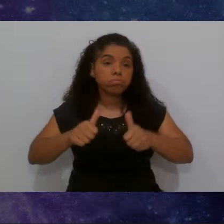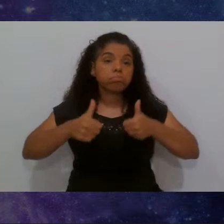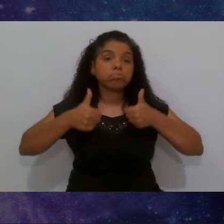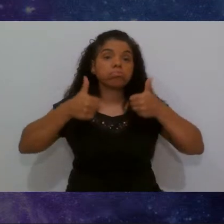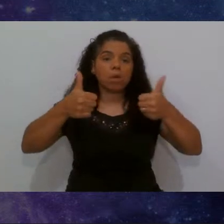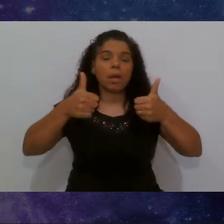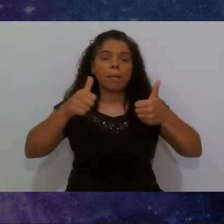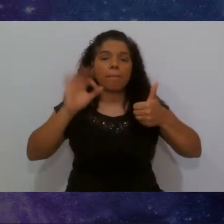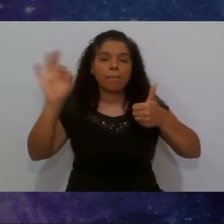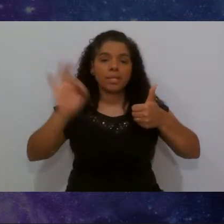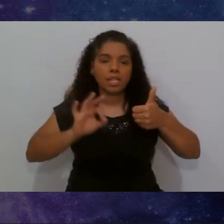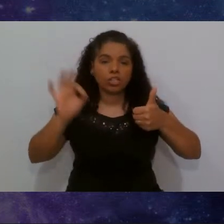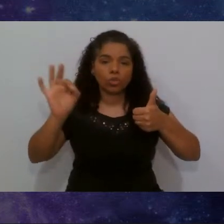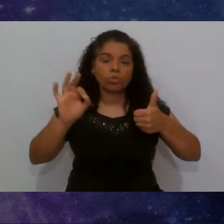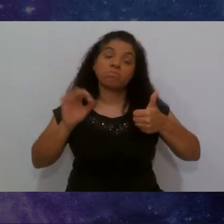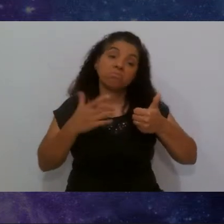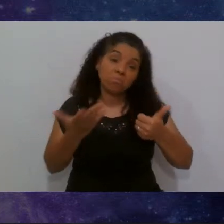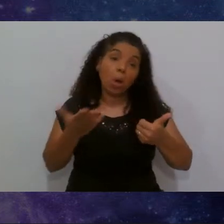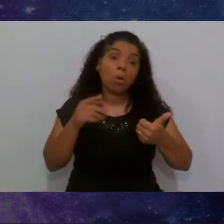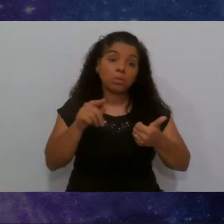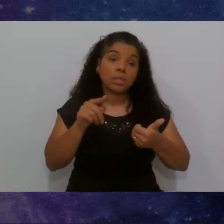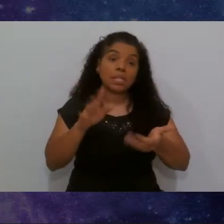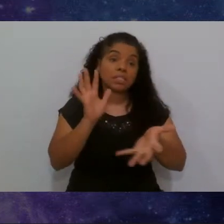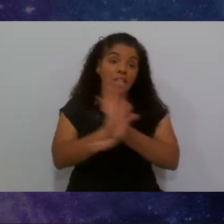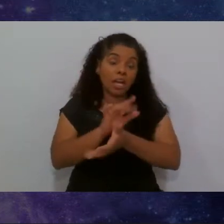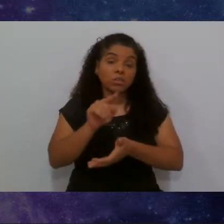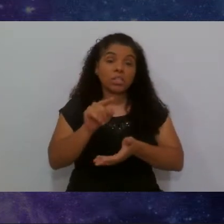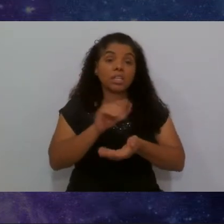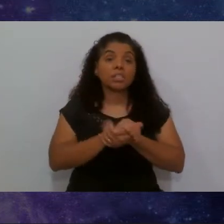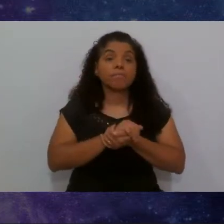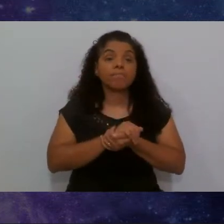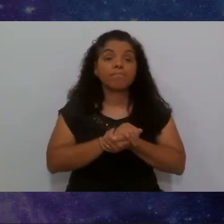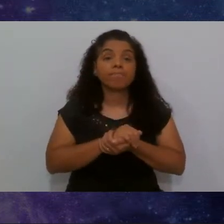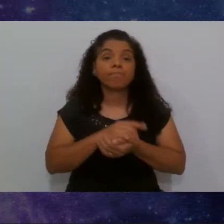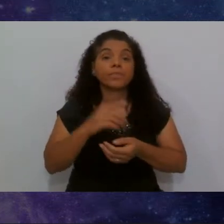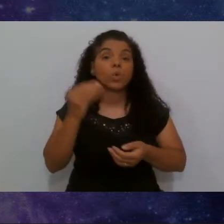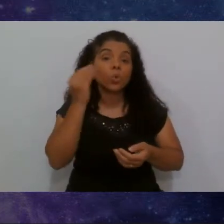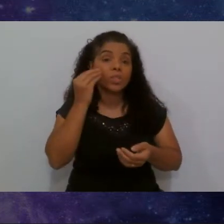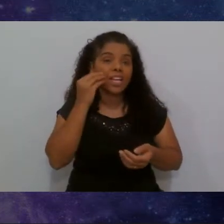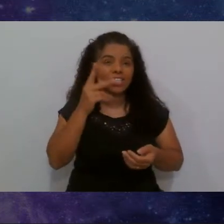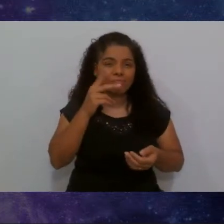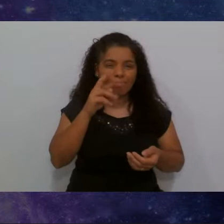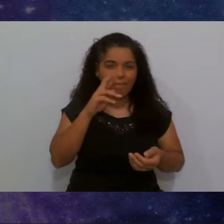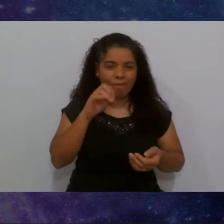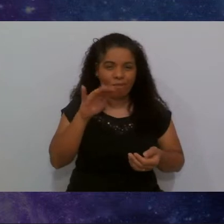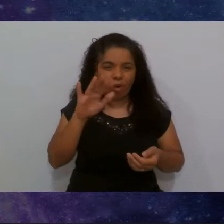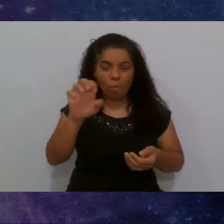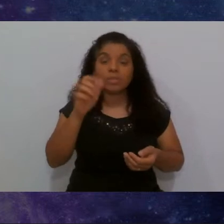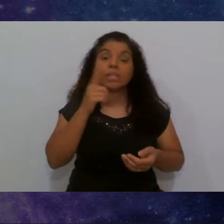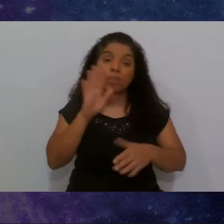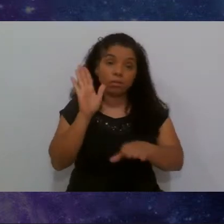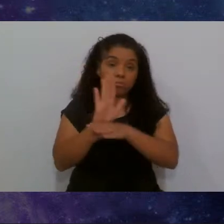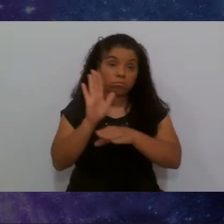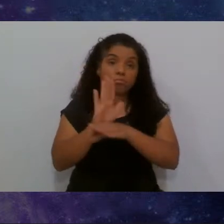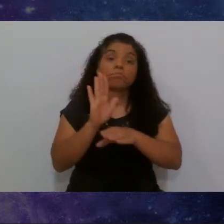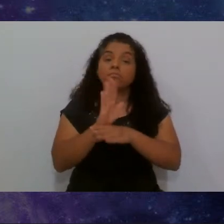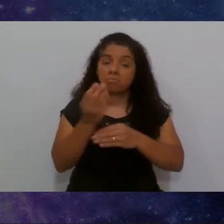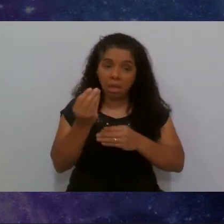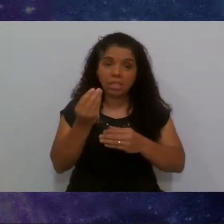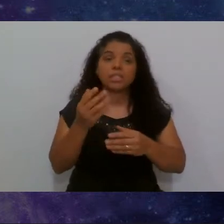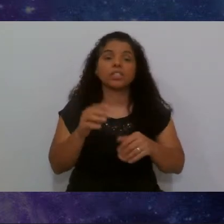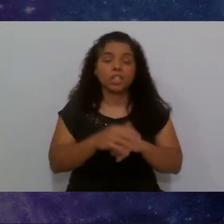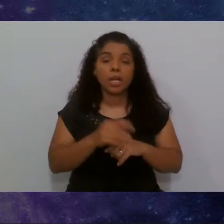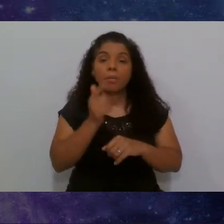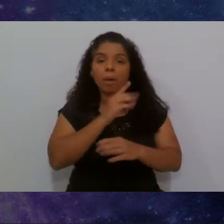bom eu verico nesse caso ele teria o teste de performance ele vai ele vai ajudar bastante para para